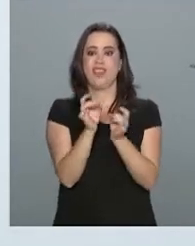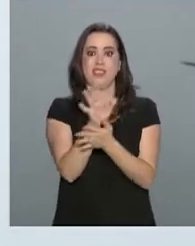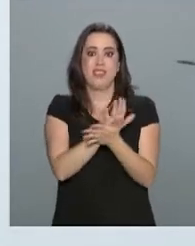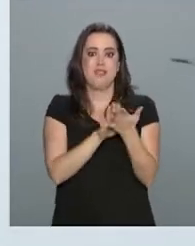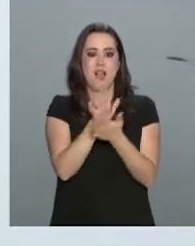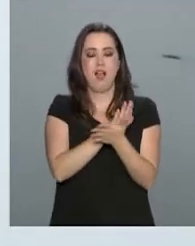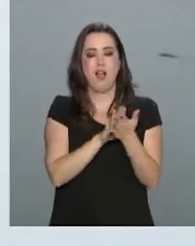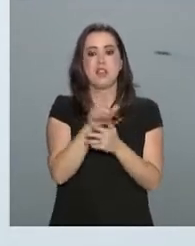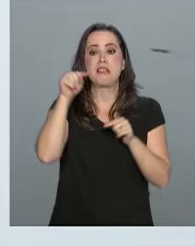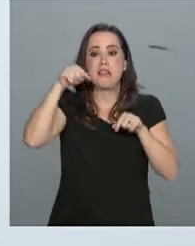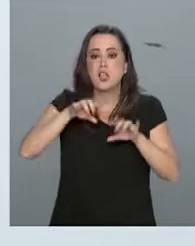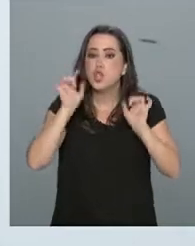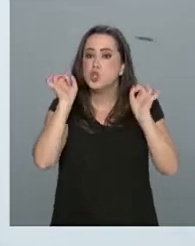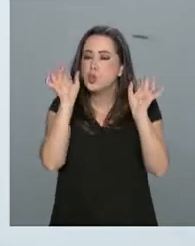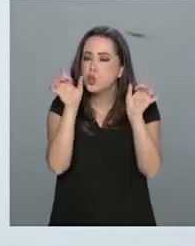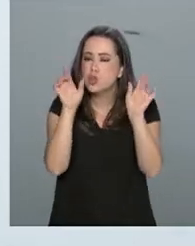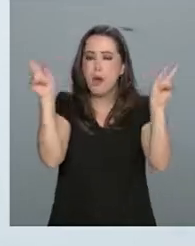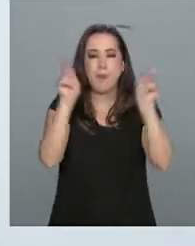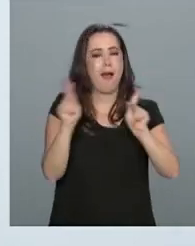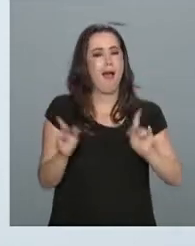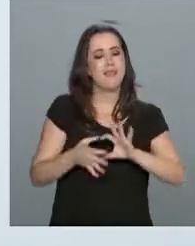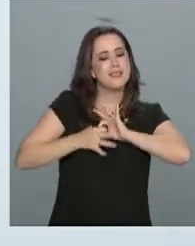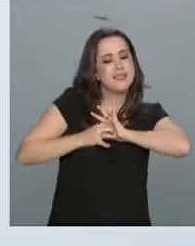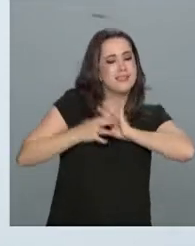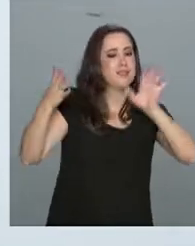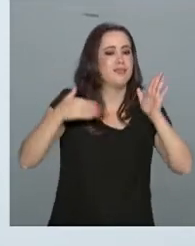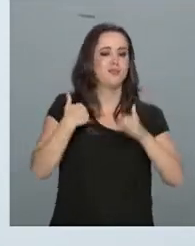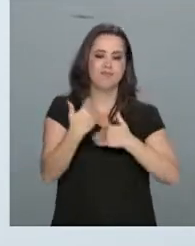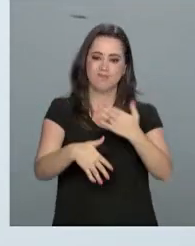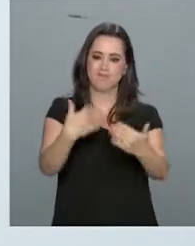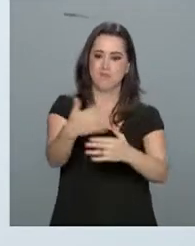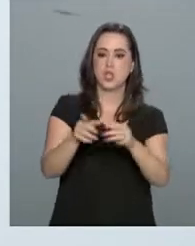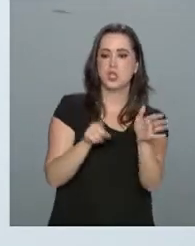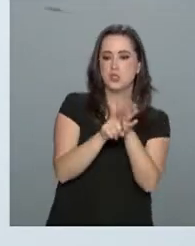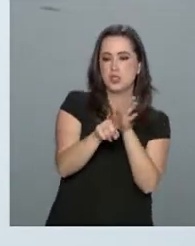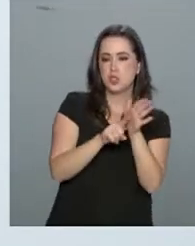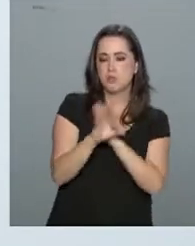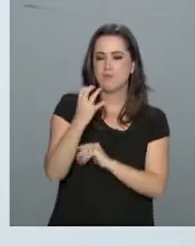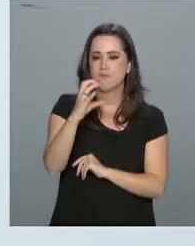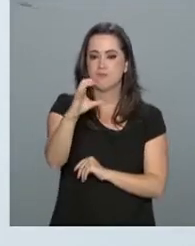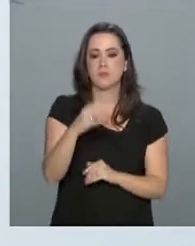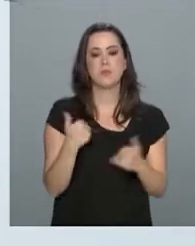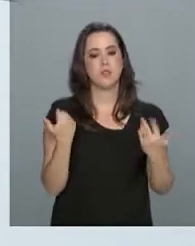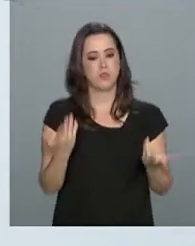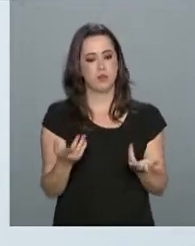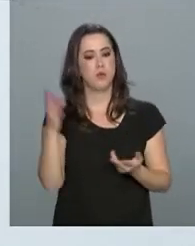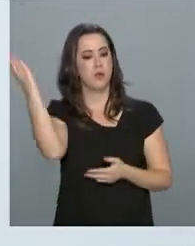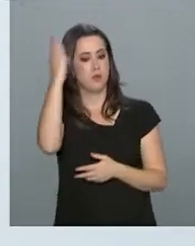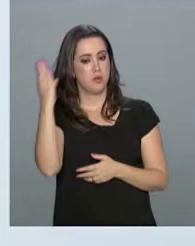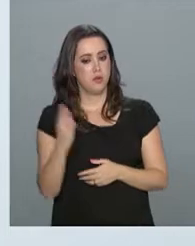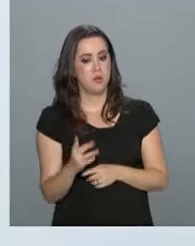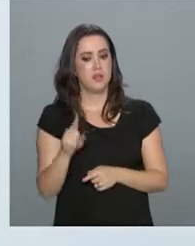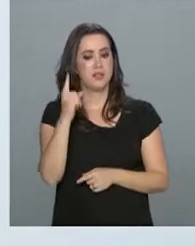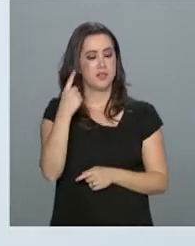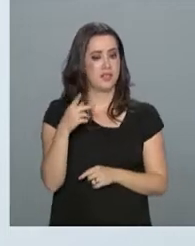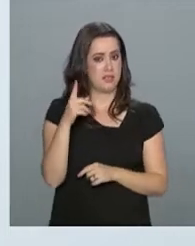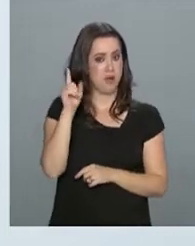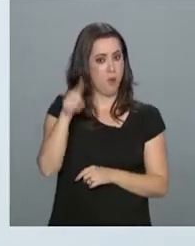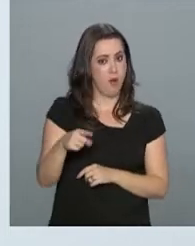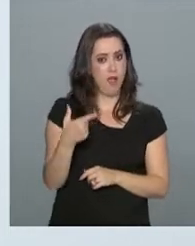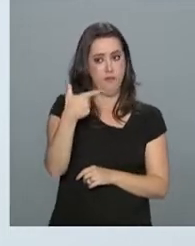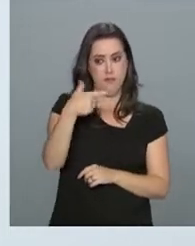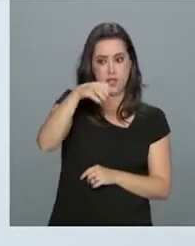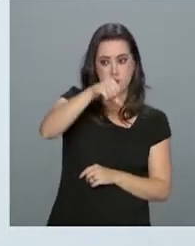ser um território de paz e de liberdade para o desenvolvimento de pesquisas científicas. E o Brasil é um dos 29